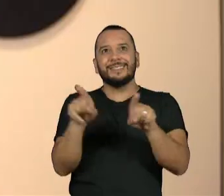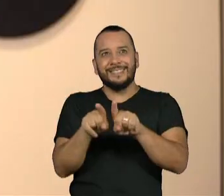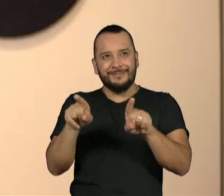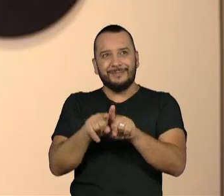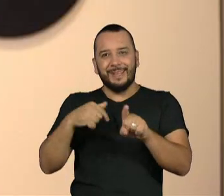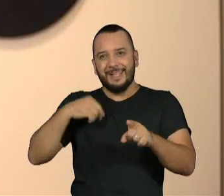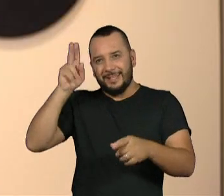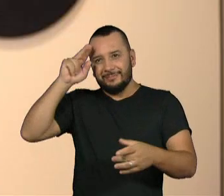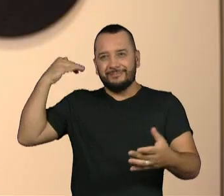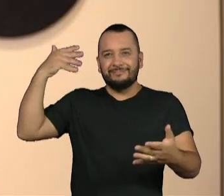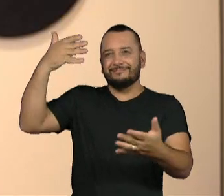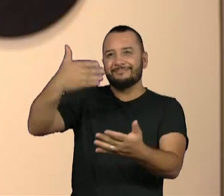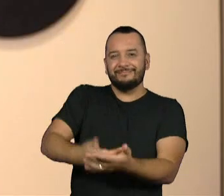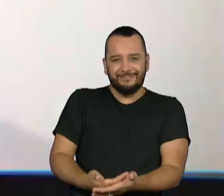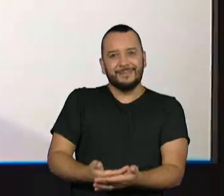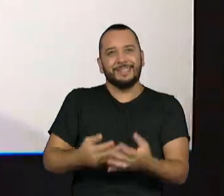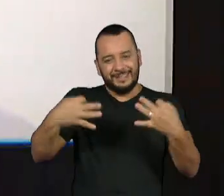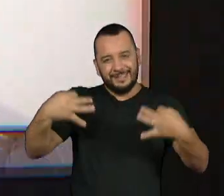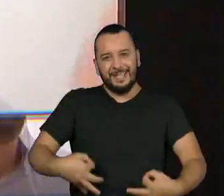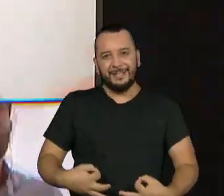trilhando o caminho certo.